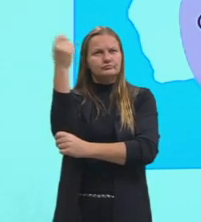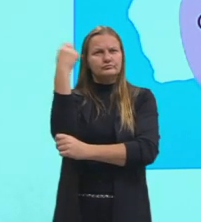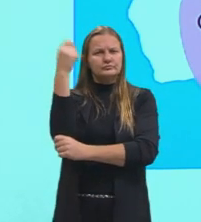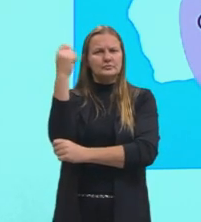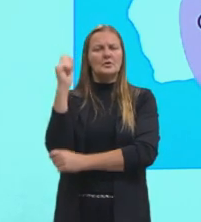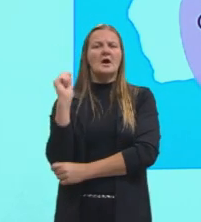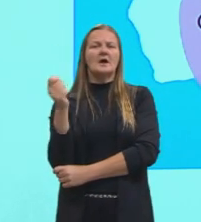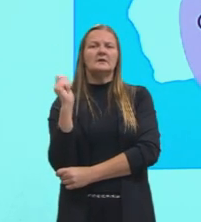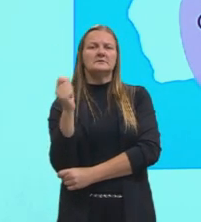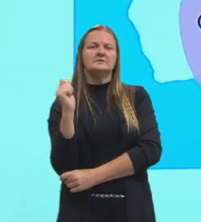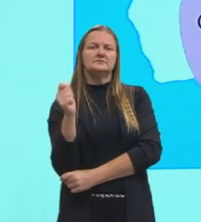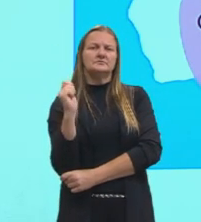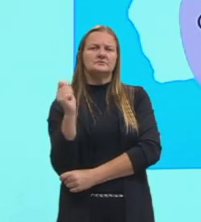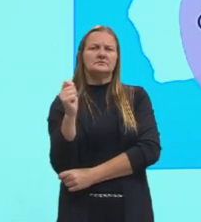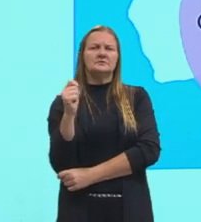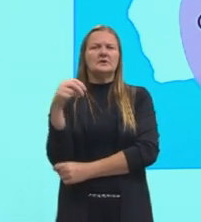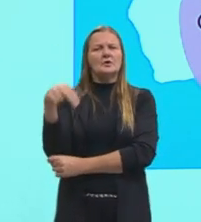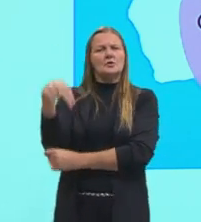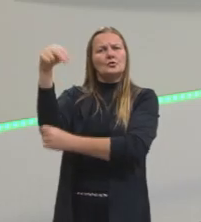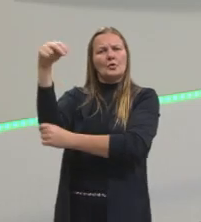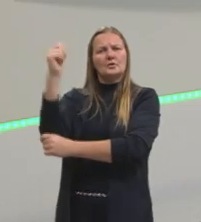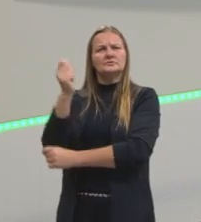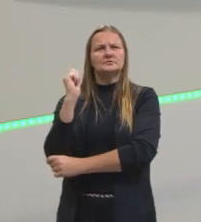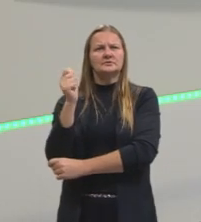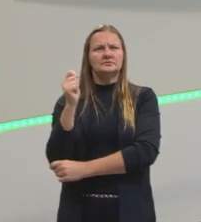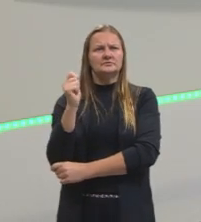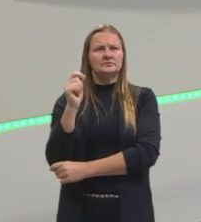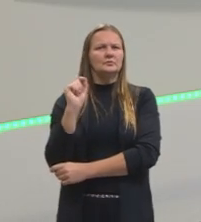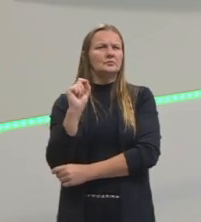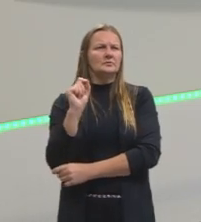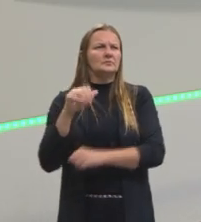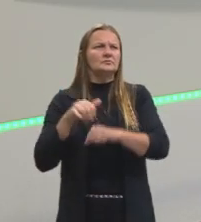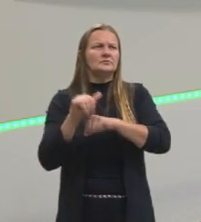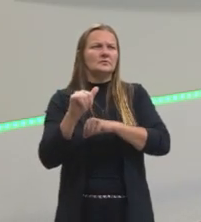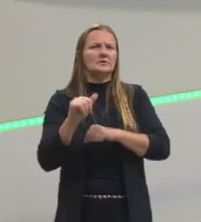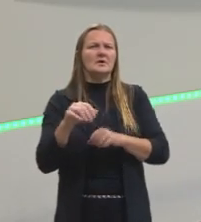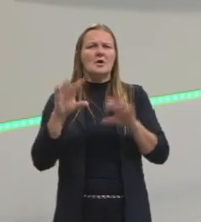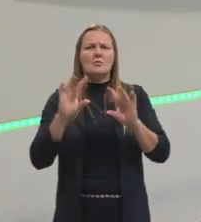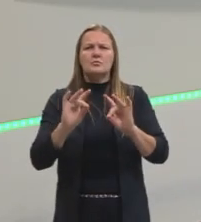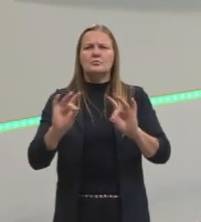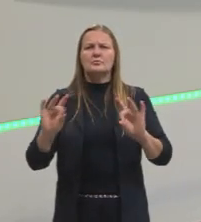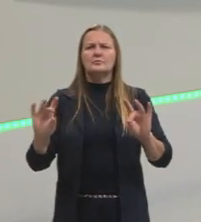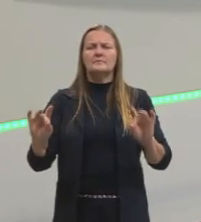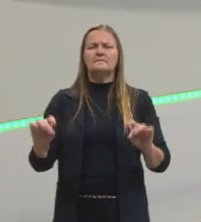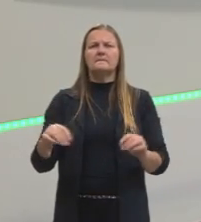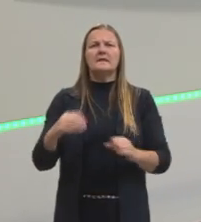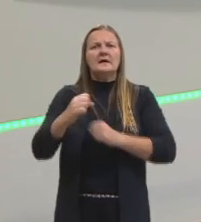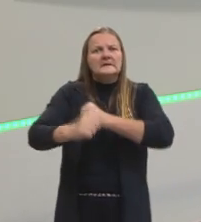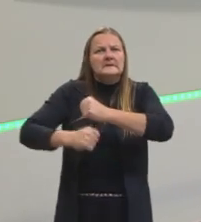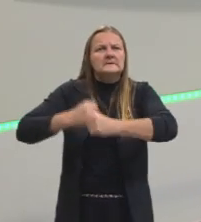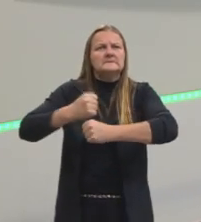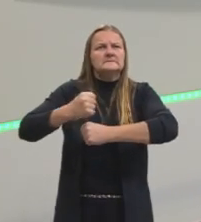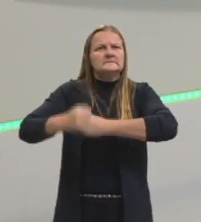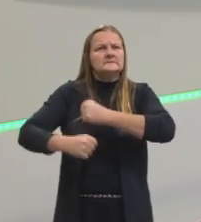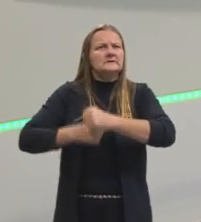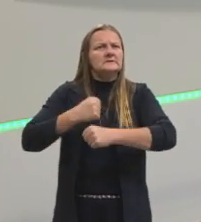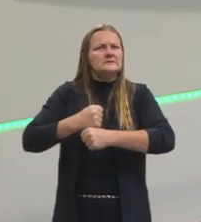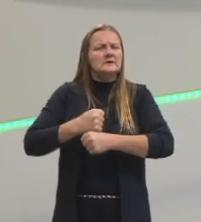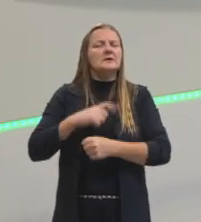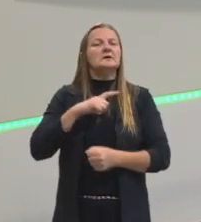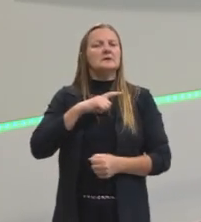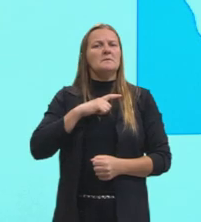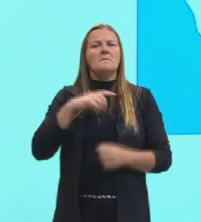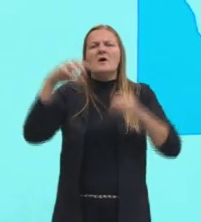Argentina, norte da Argentina, né, nós vamos ter, então, umidade. Anos de El Nino, nós temos bastante chuva,